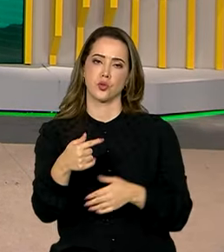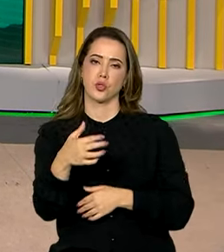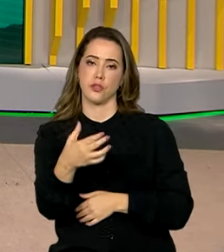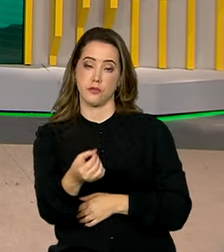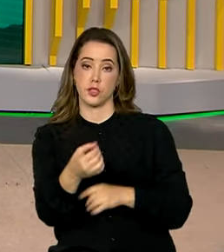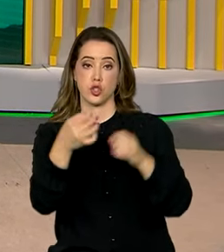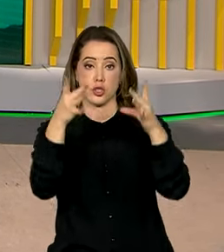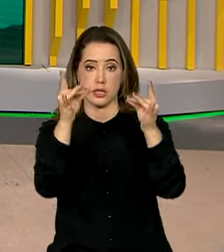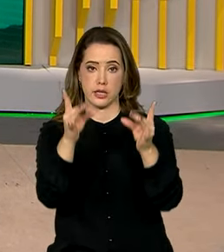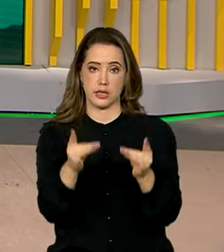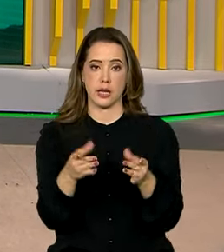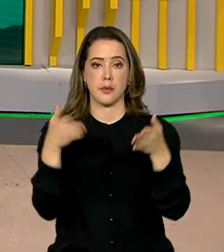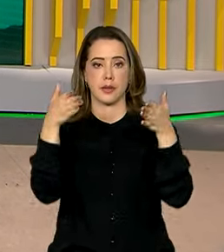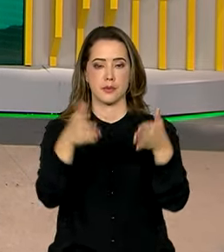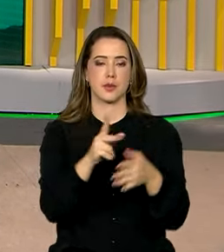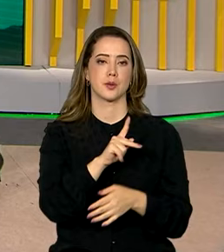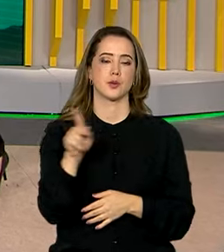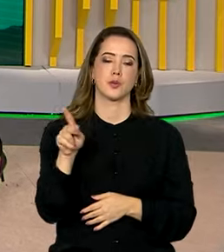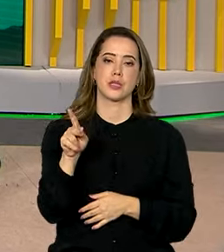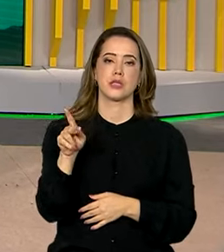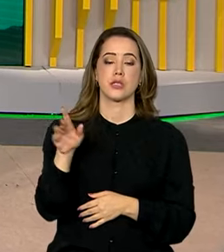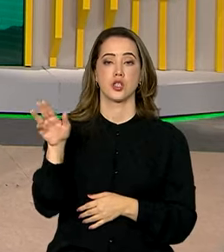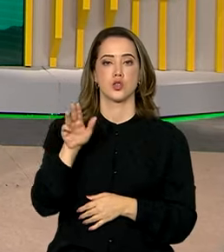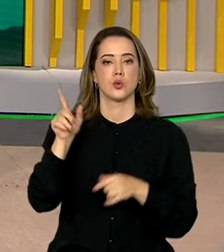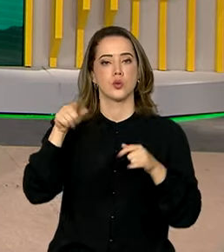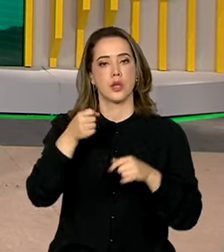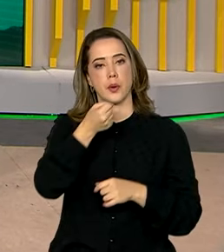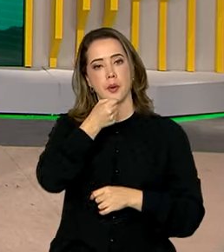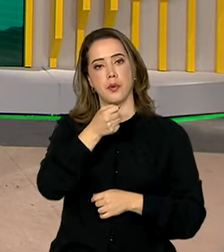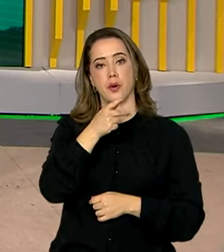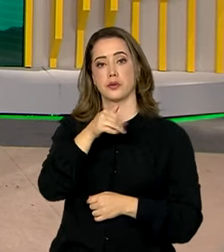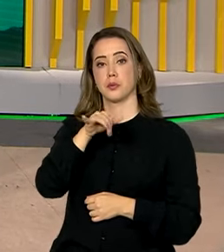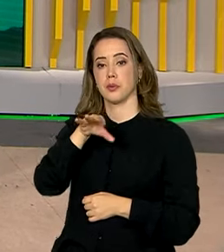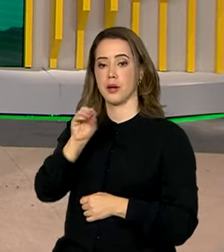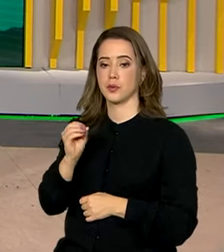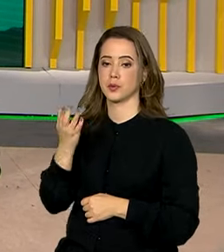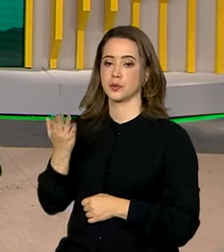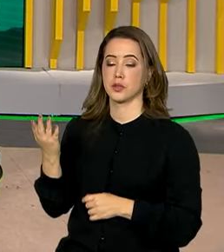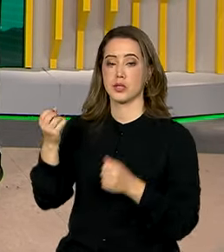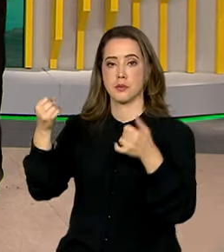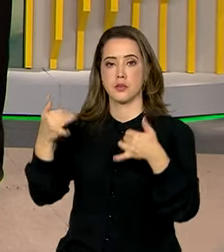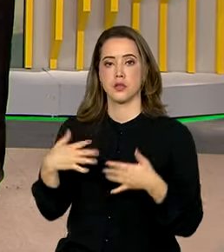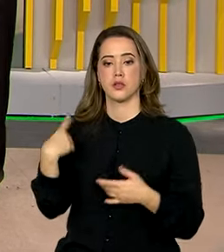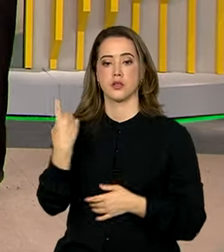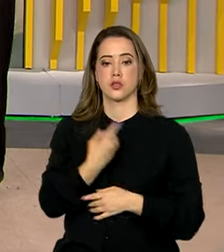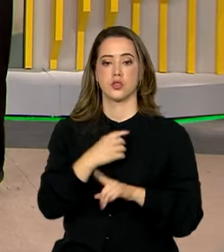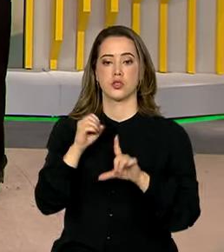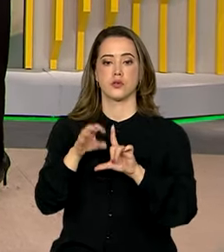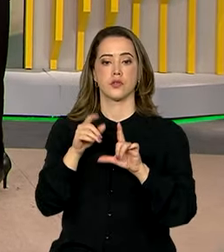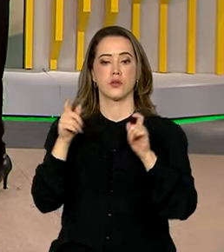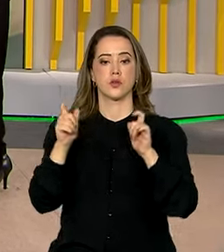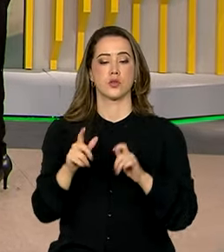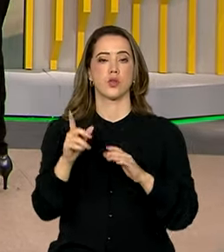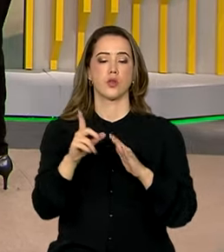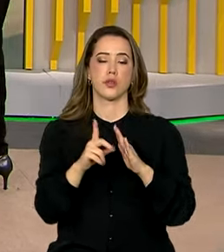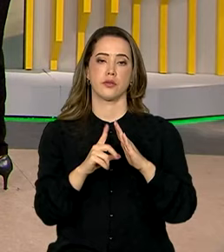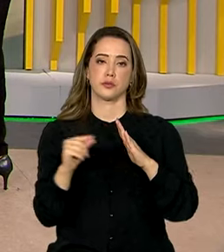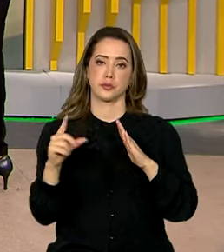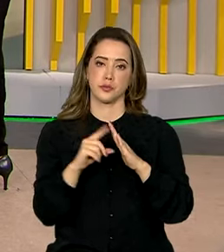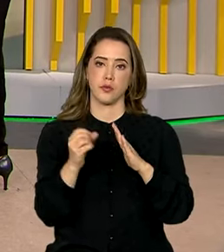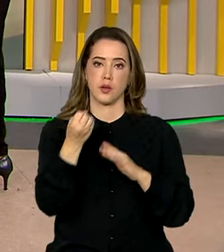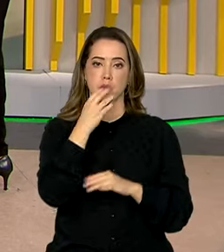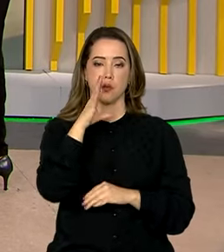mais detalhes sobre a participação do presidente no encontro é o repórter Pablo Mundin, que fala agora com a gente ao vivo do Palácio do Planalto.